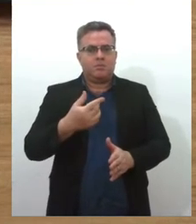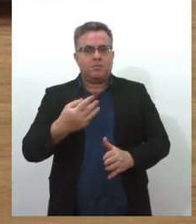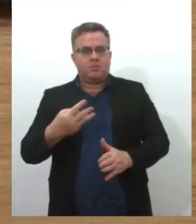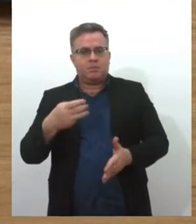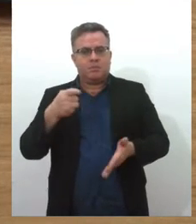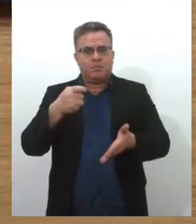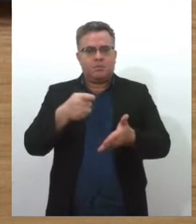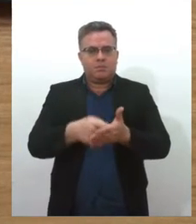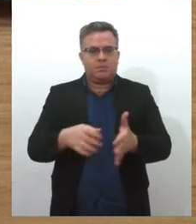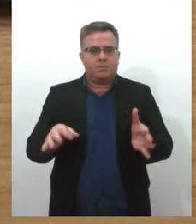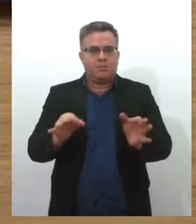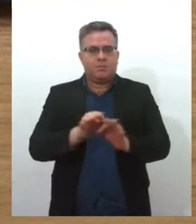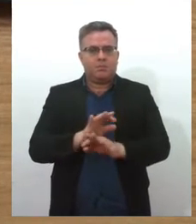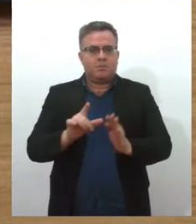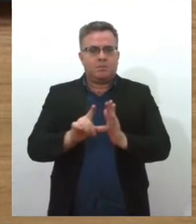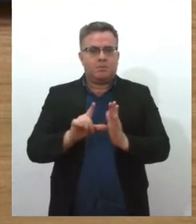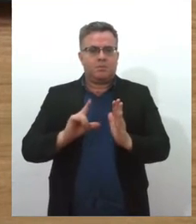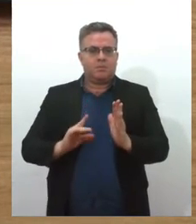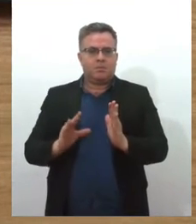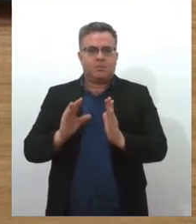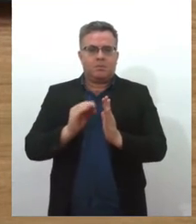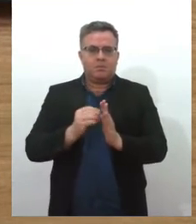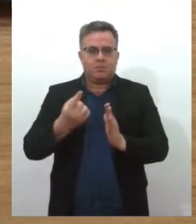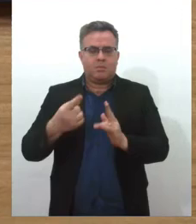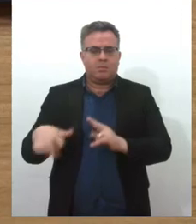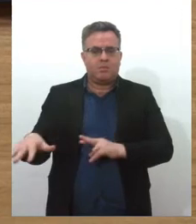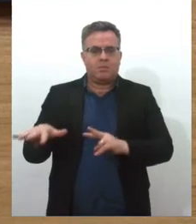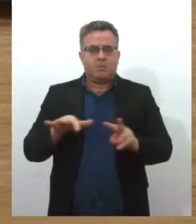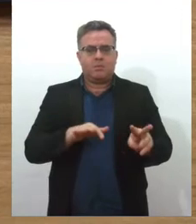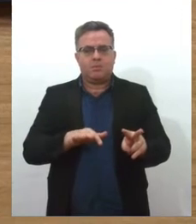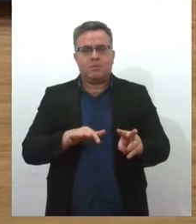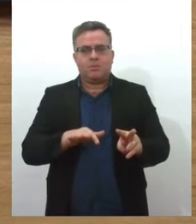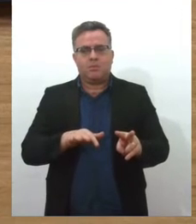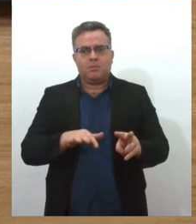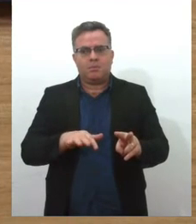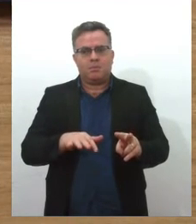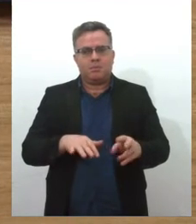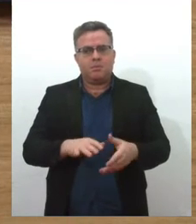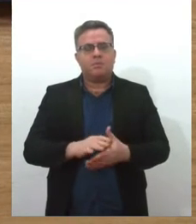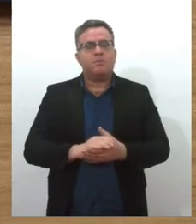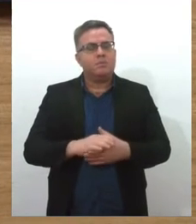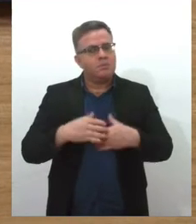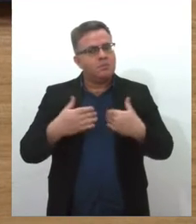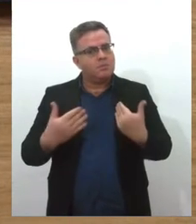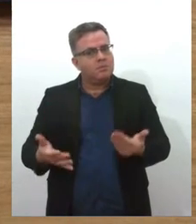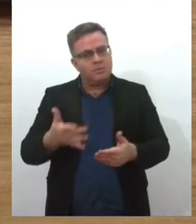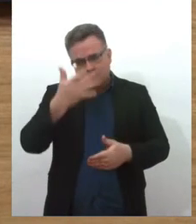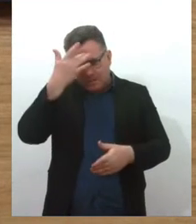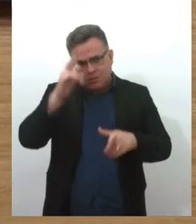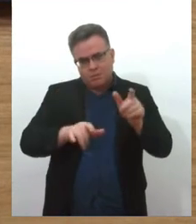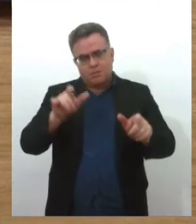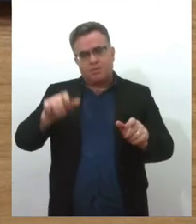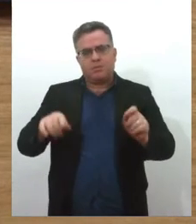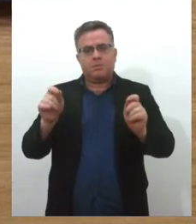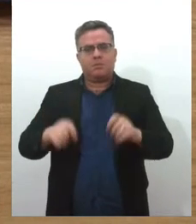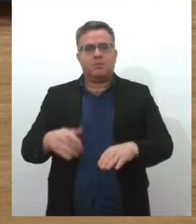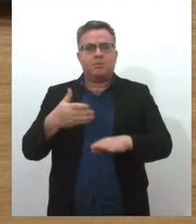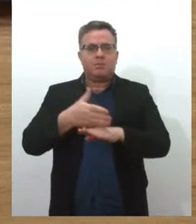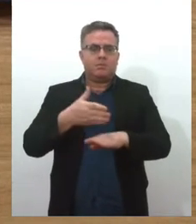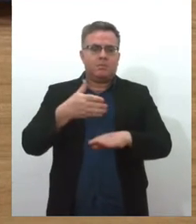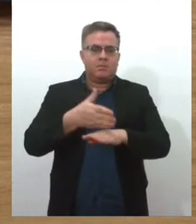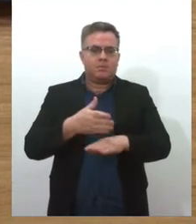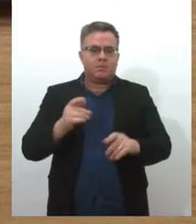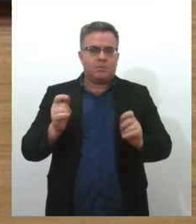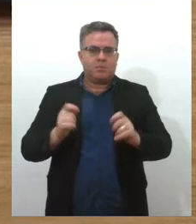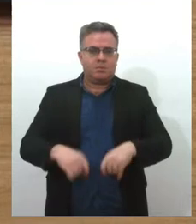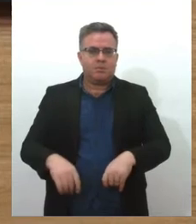com a antecipação em uma semana em relação ao calendário regular. O beneficiário pode consultar informações sobre